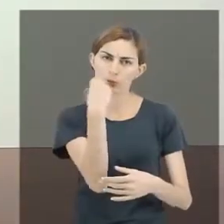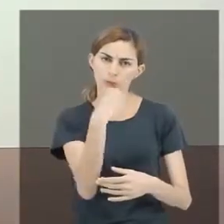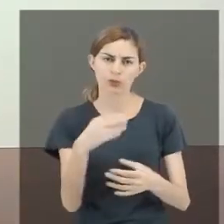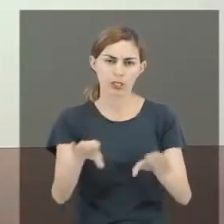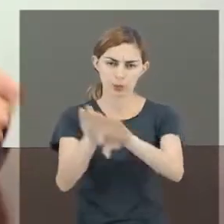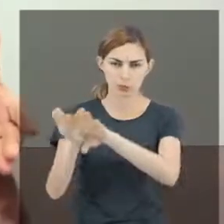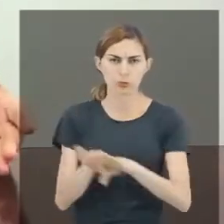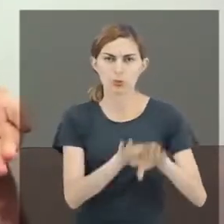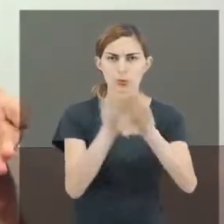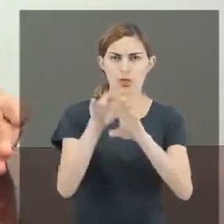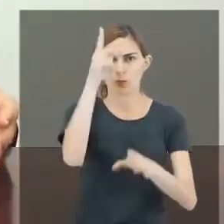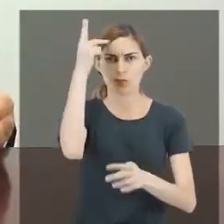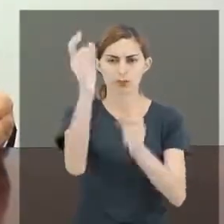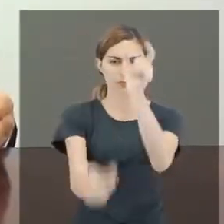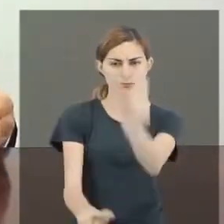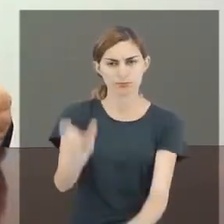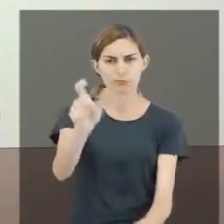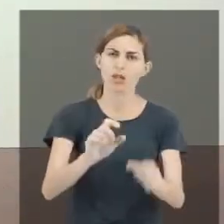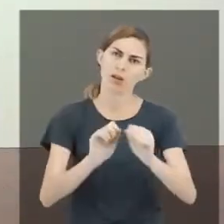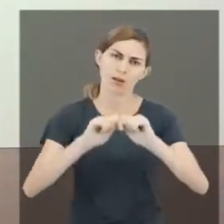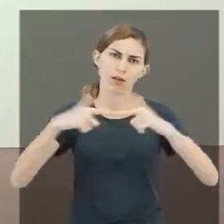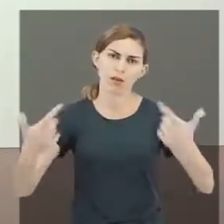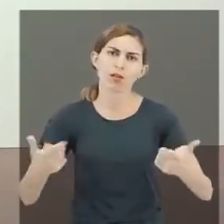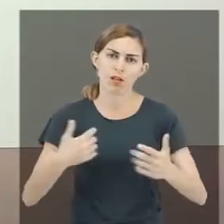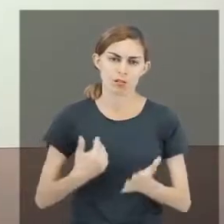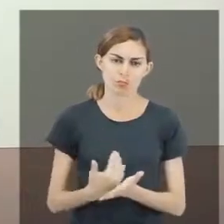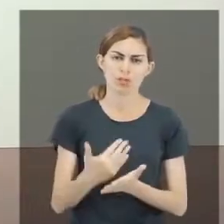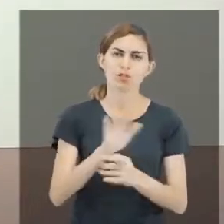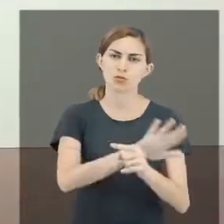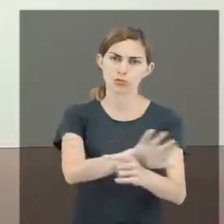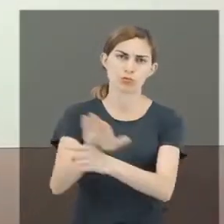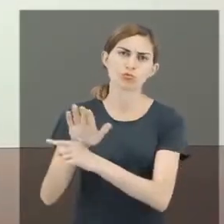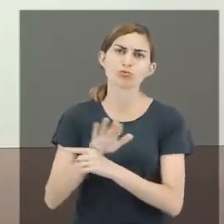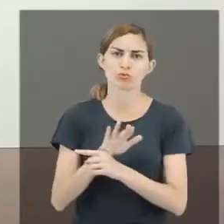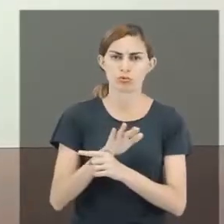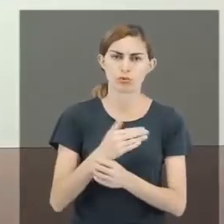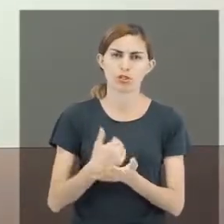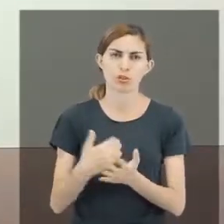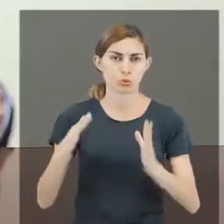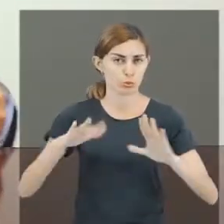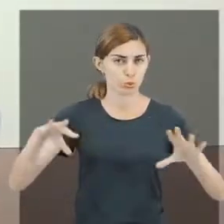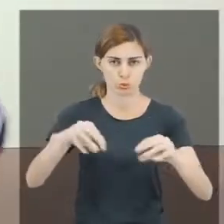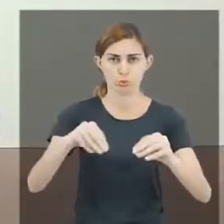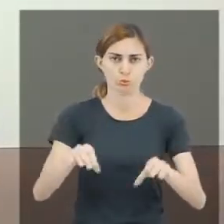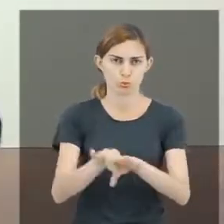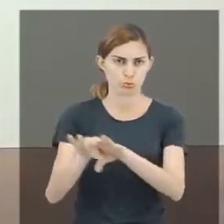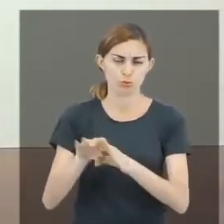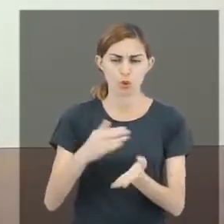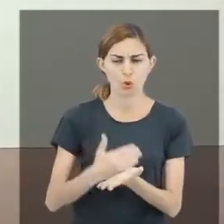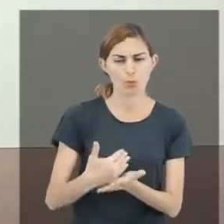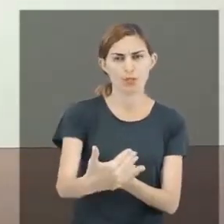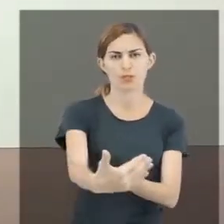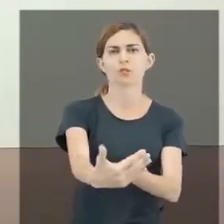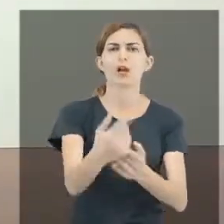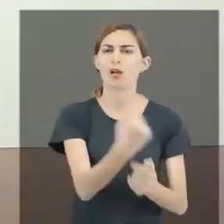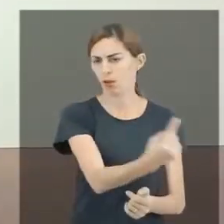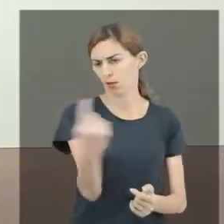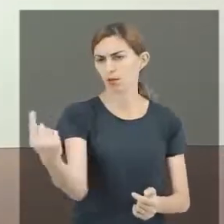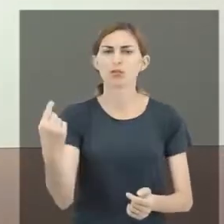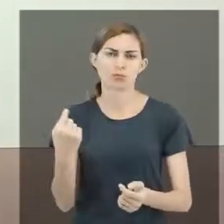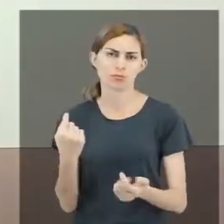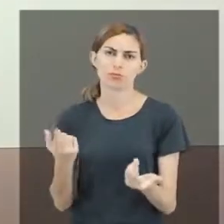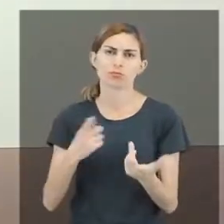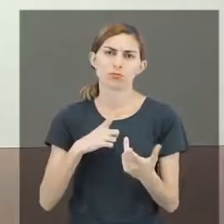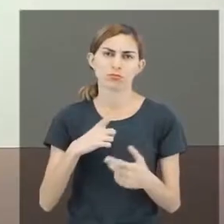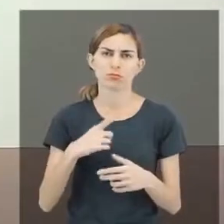iguais para todos. Lógico, se você dá o ponto de partida, o ponto de partida para todos inicial, cada um vai